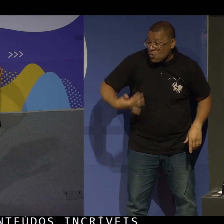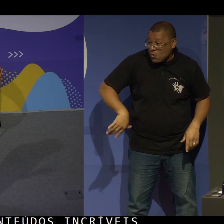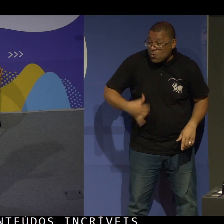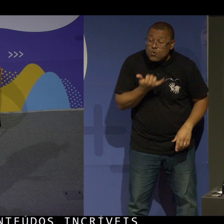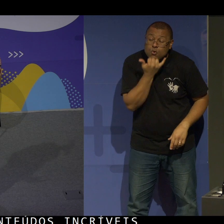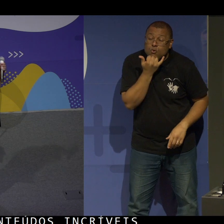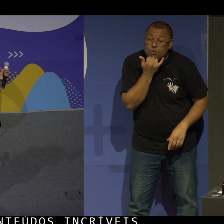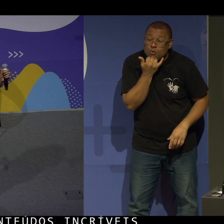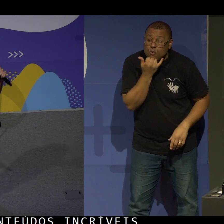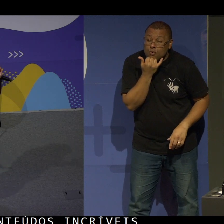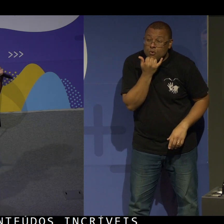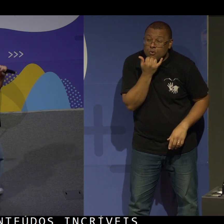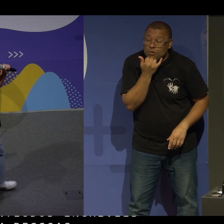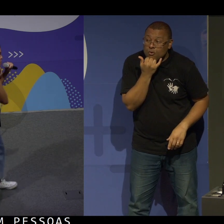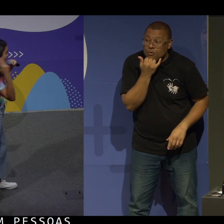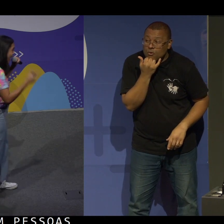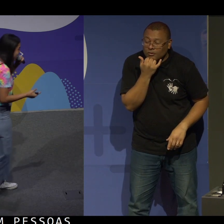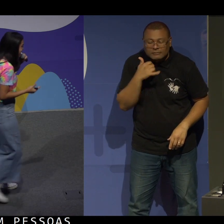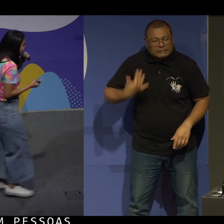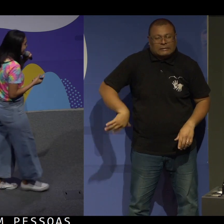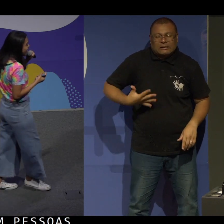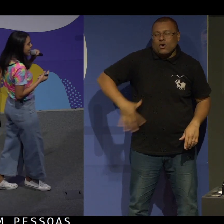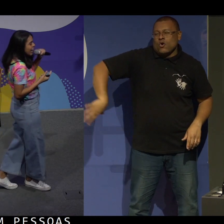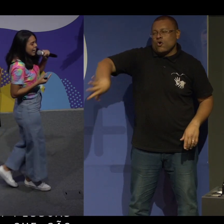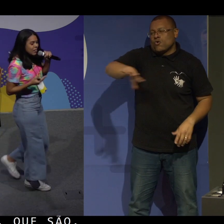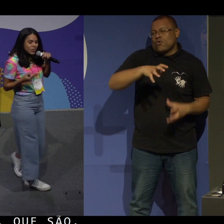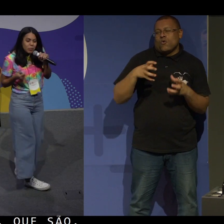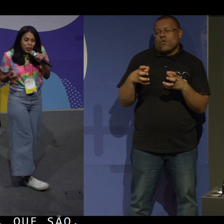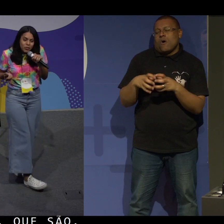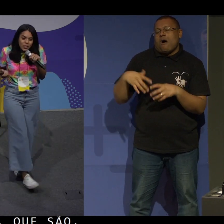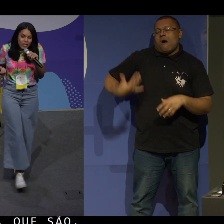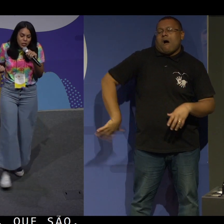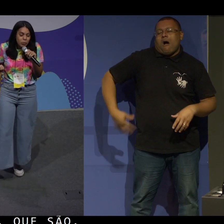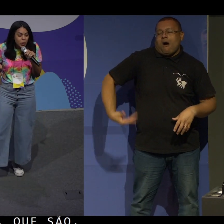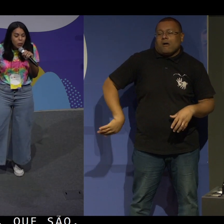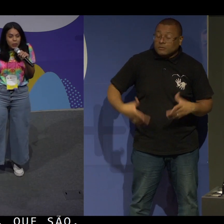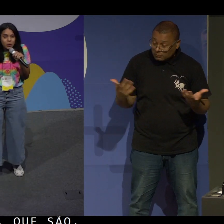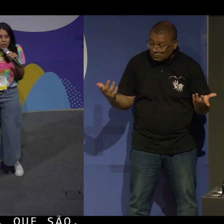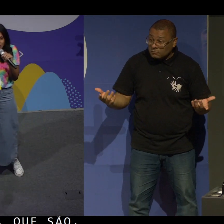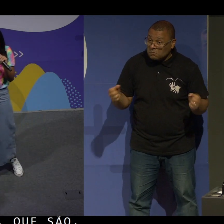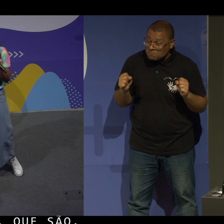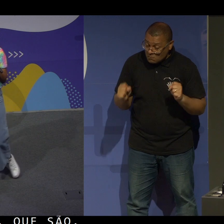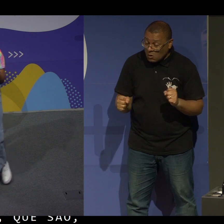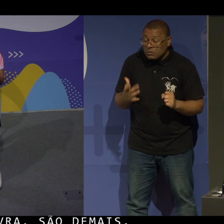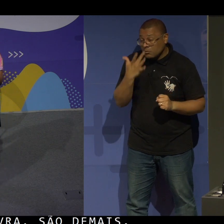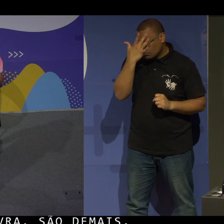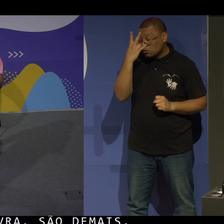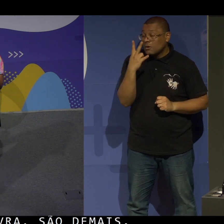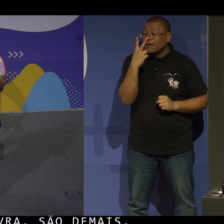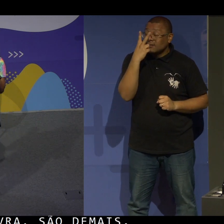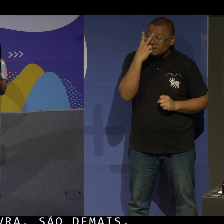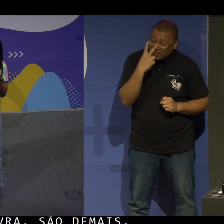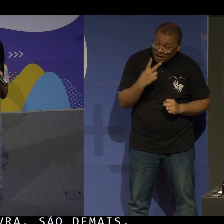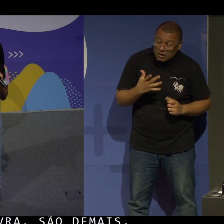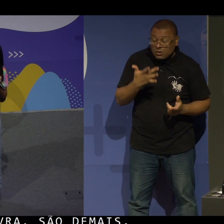a palavra. São demais. Então, você pode fazer isso. E por que uma pessoa cega, ou uma pessoa com deficiência auditiva, ou uma